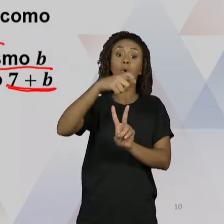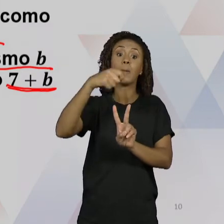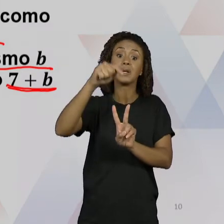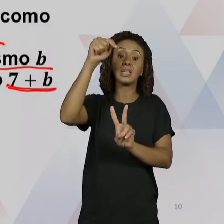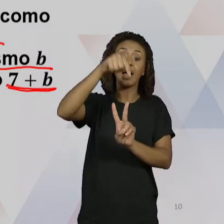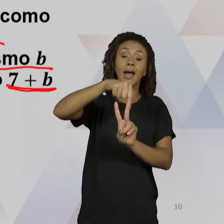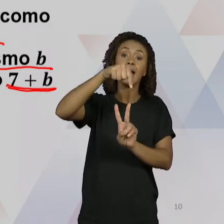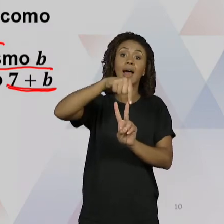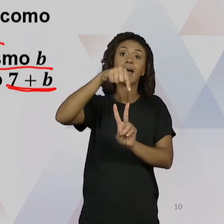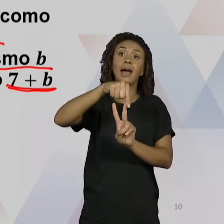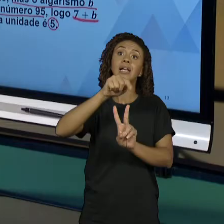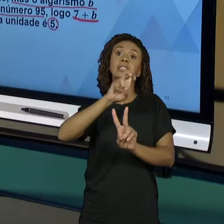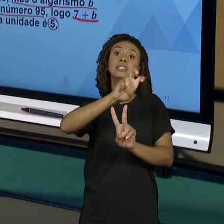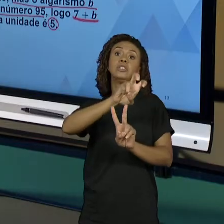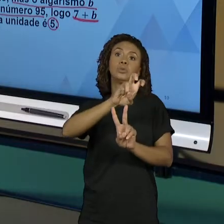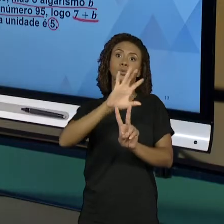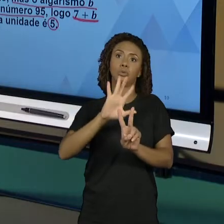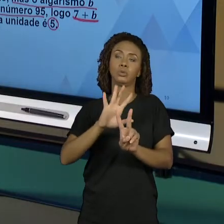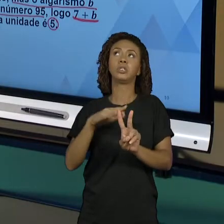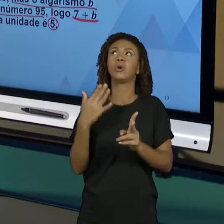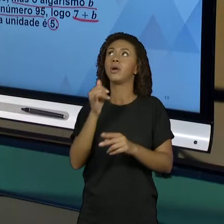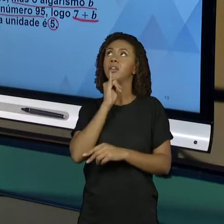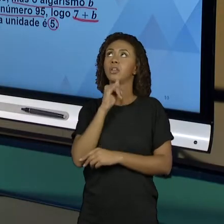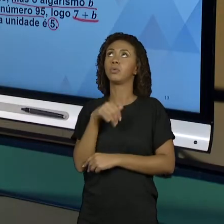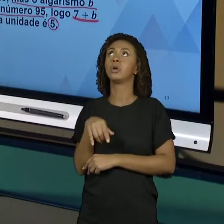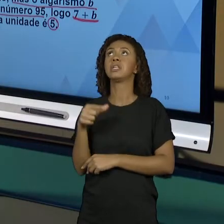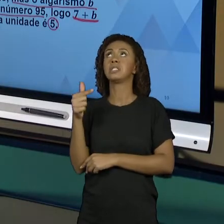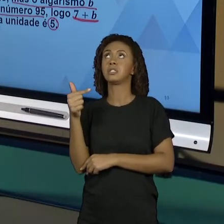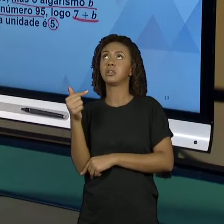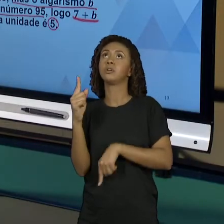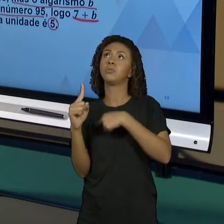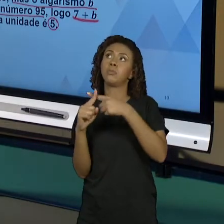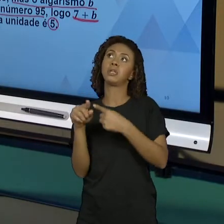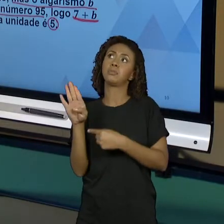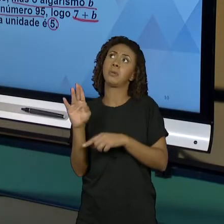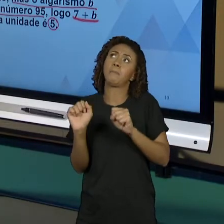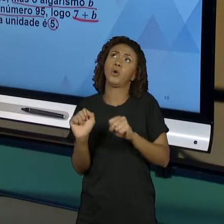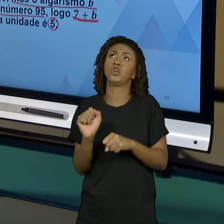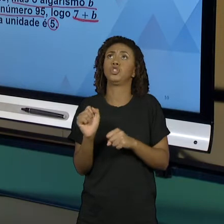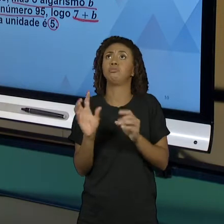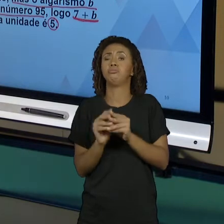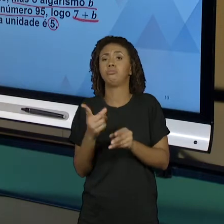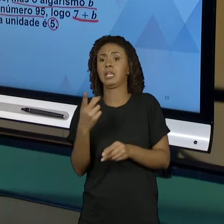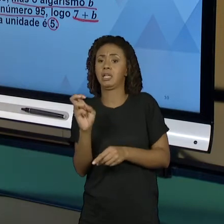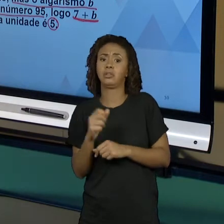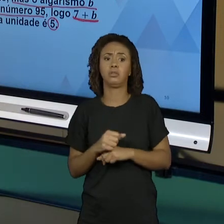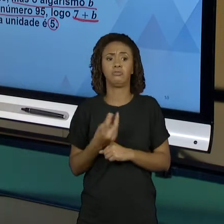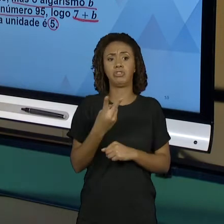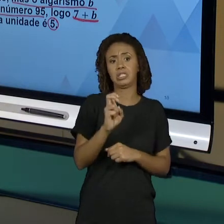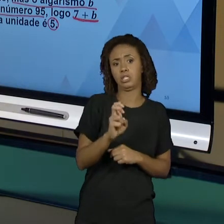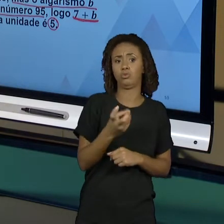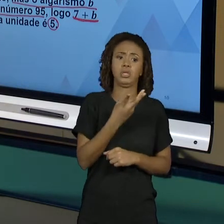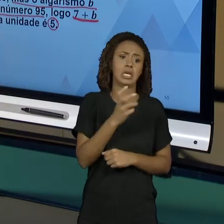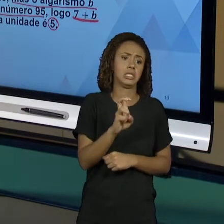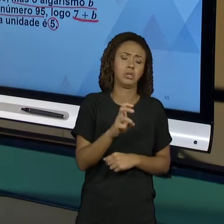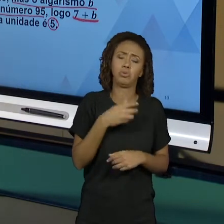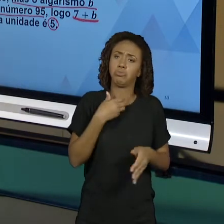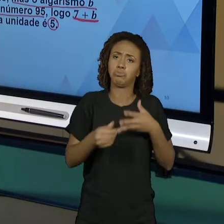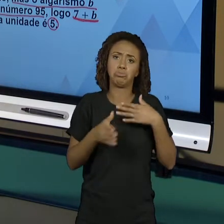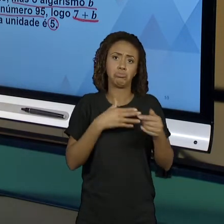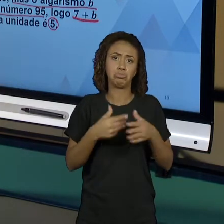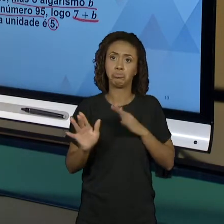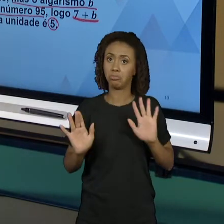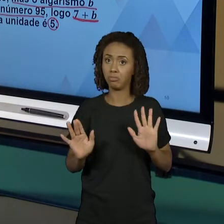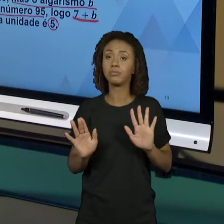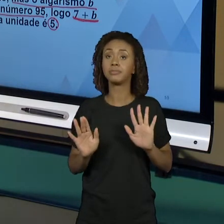5. Então por exemplo 7 mais b pode dar 15 7 mais b poderia dar 25 35 e assim por